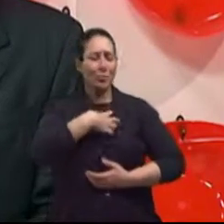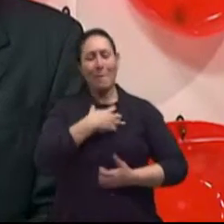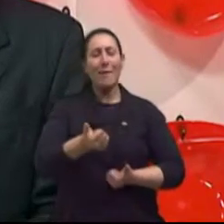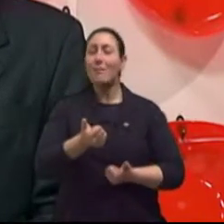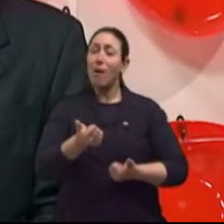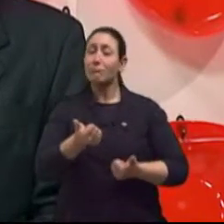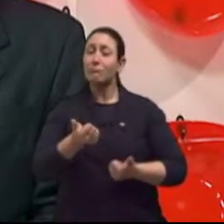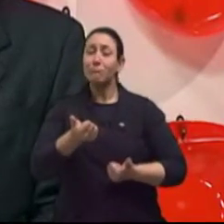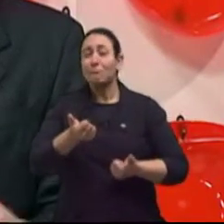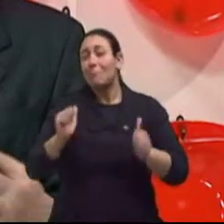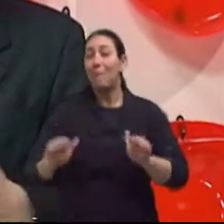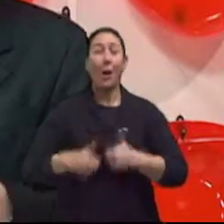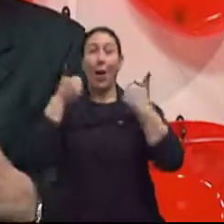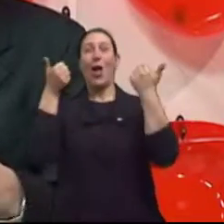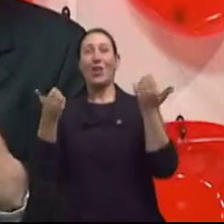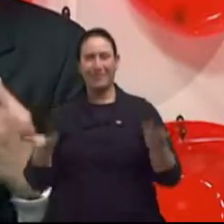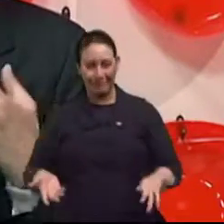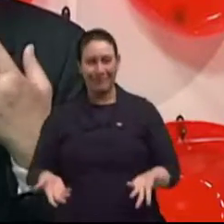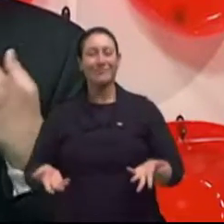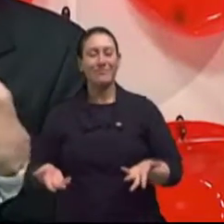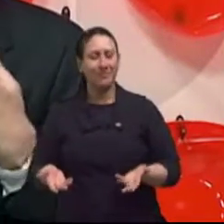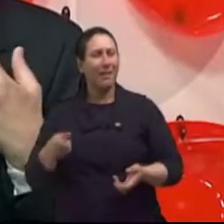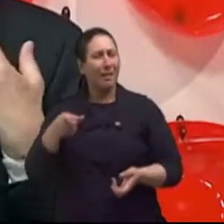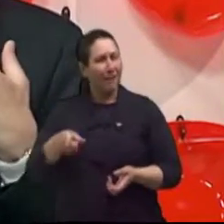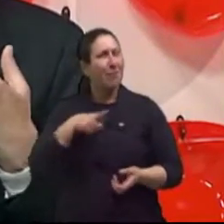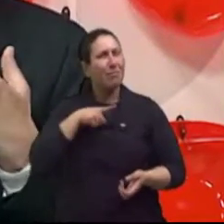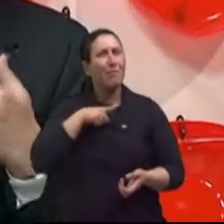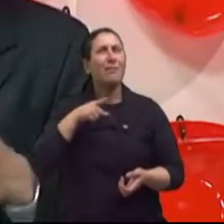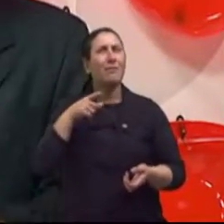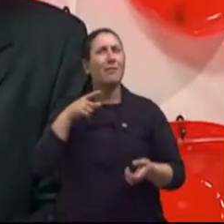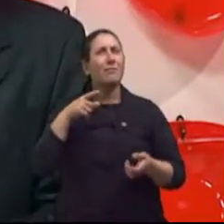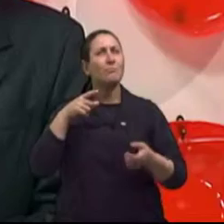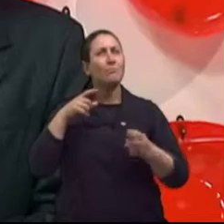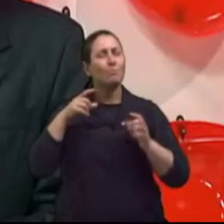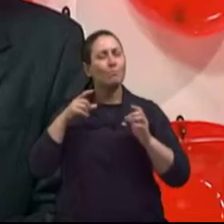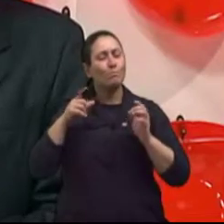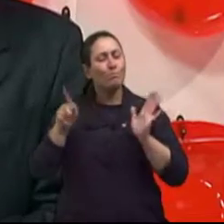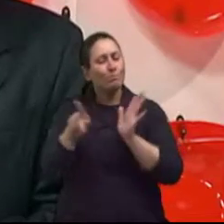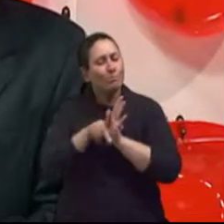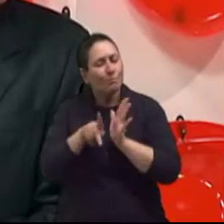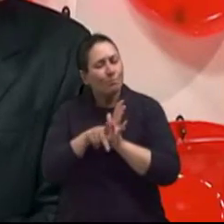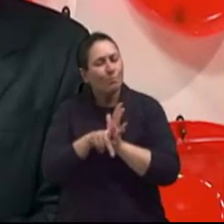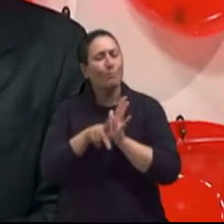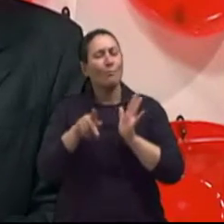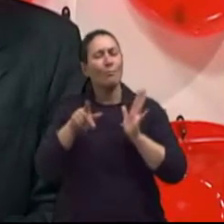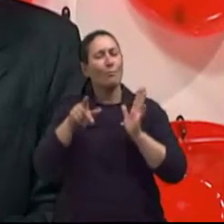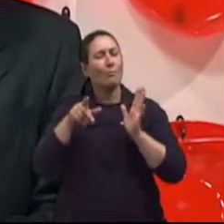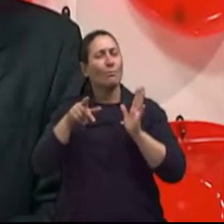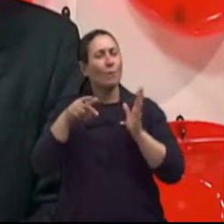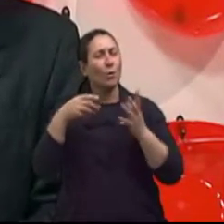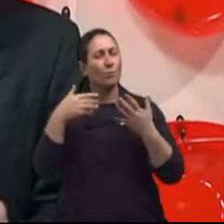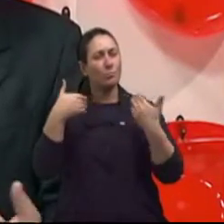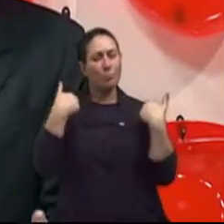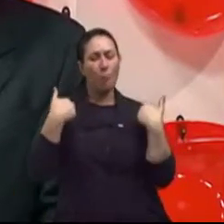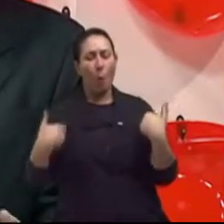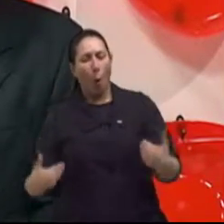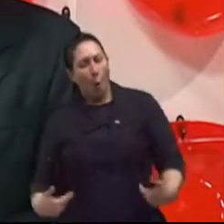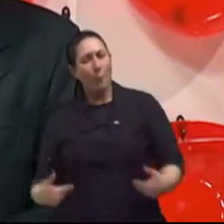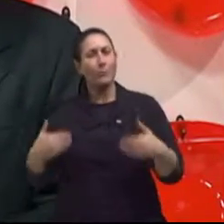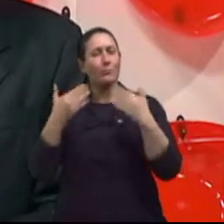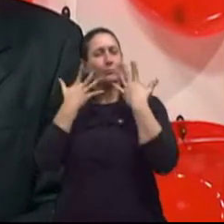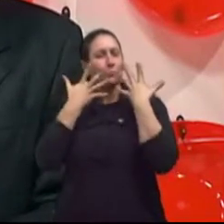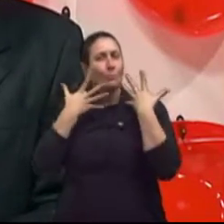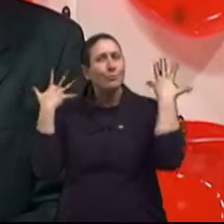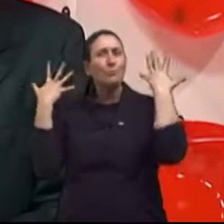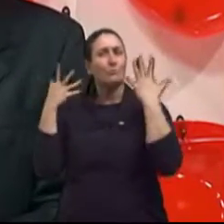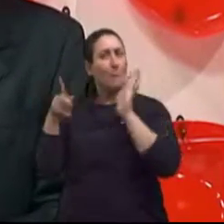composição de simetria no corpo e no rosto